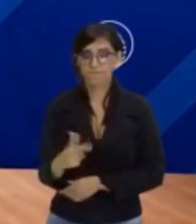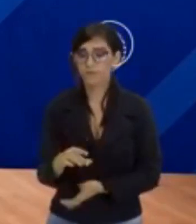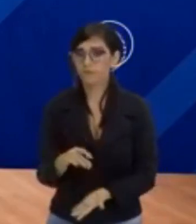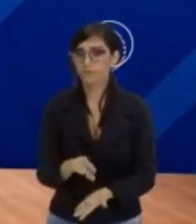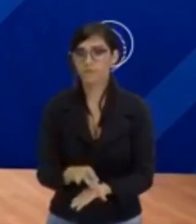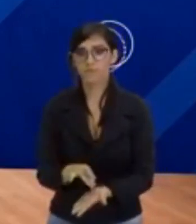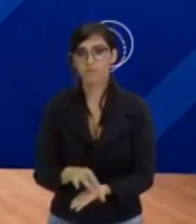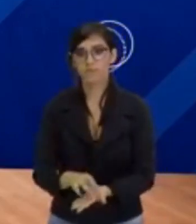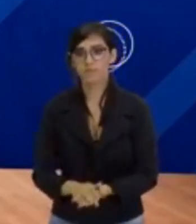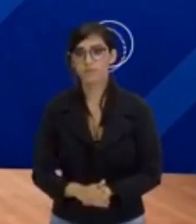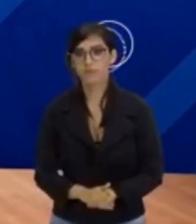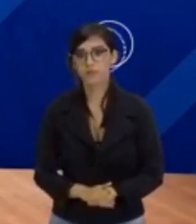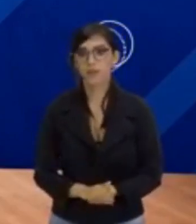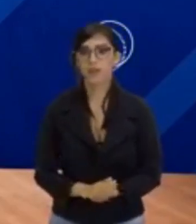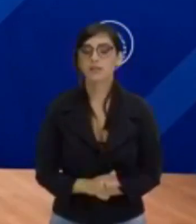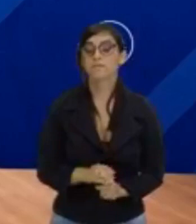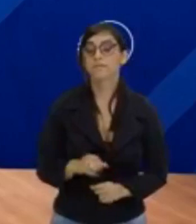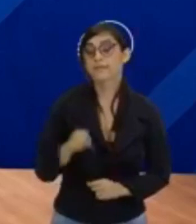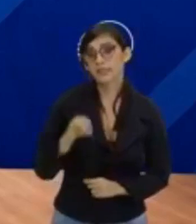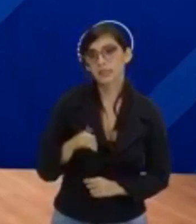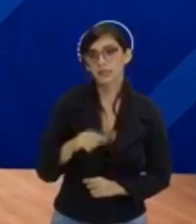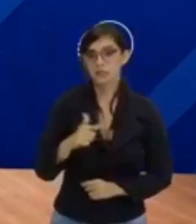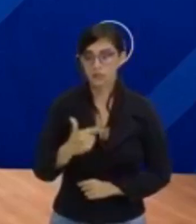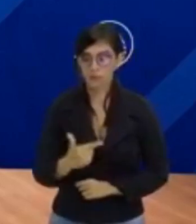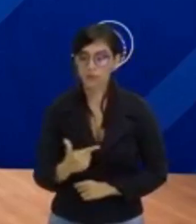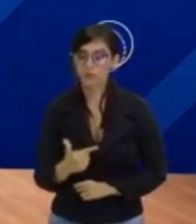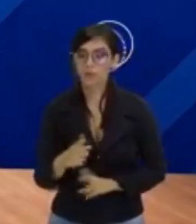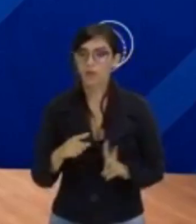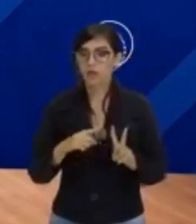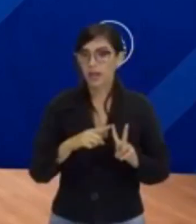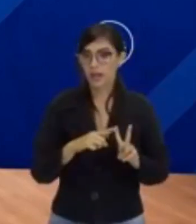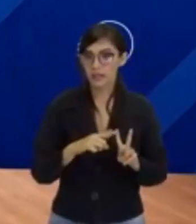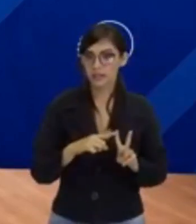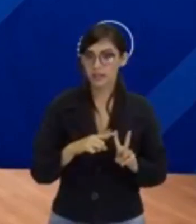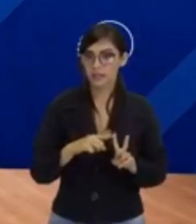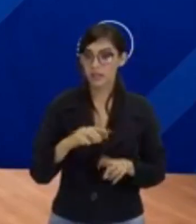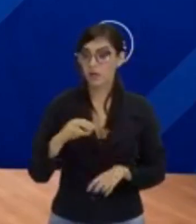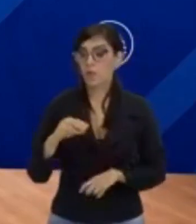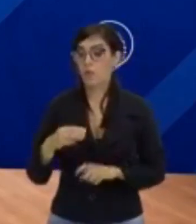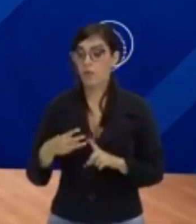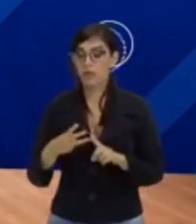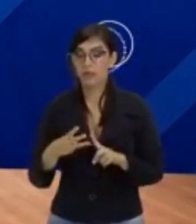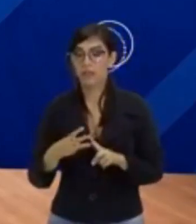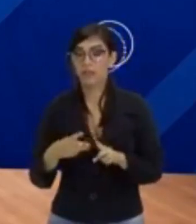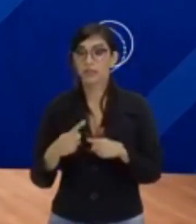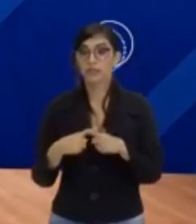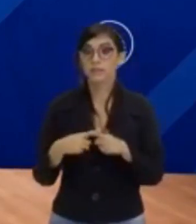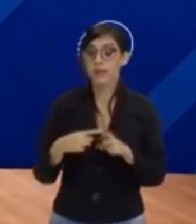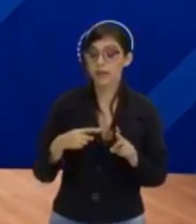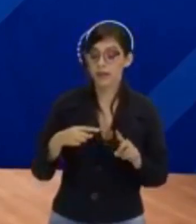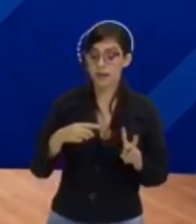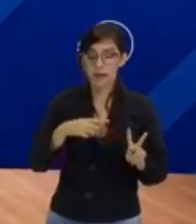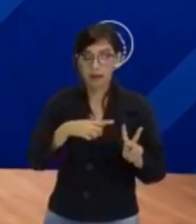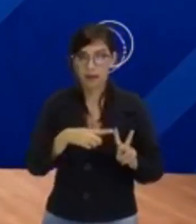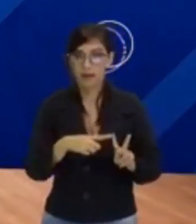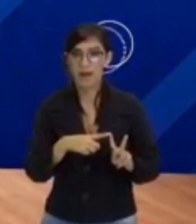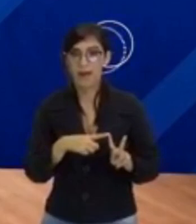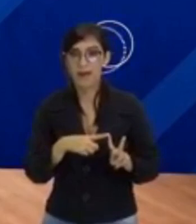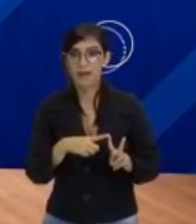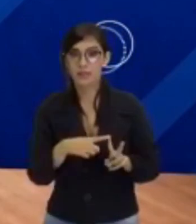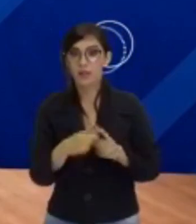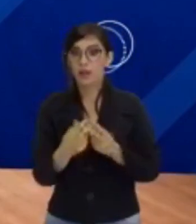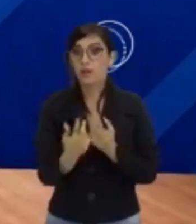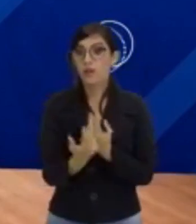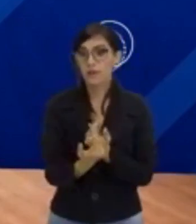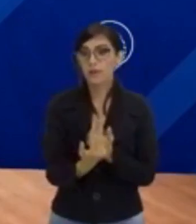pensar o quê? Se o 2 é raiz e se o 3 é raiz de uma equação do segundo grau, se eu já tenho duas raízes, eu nem